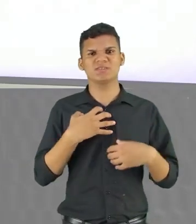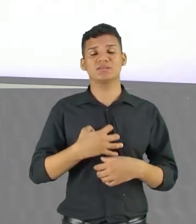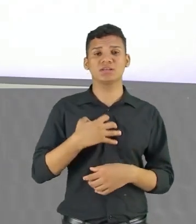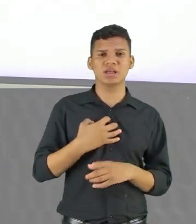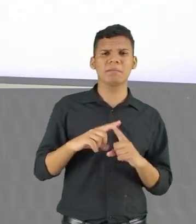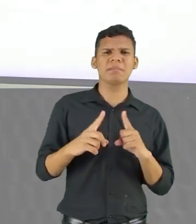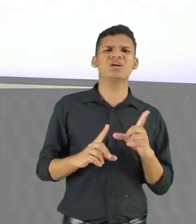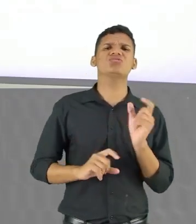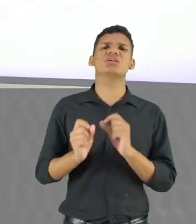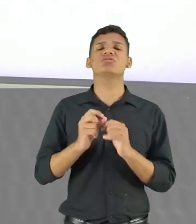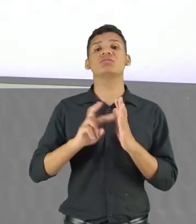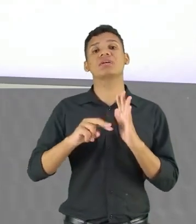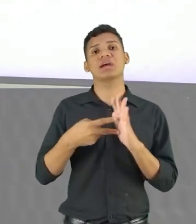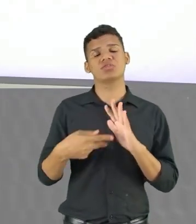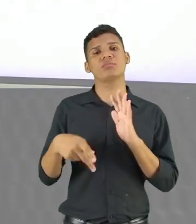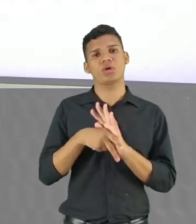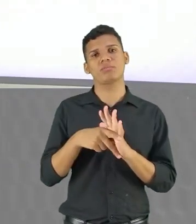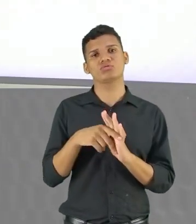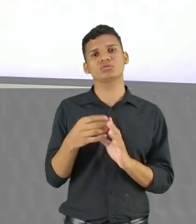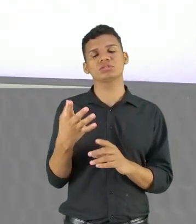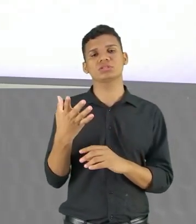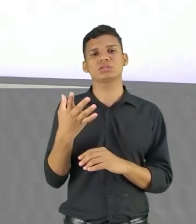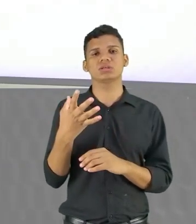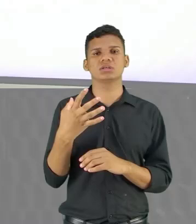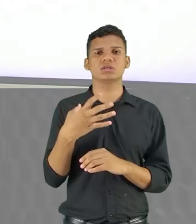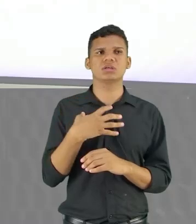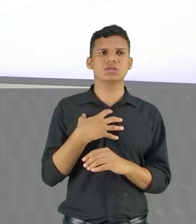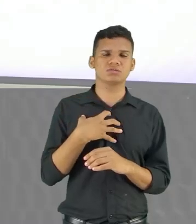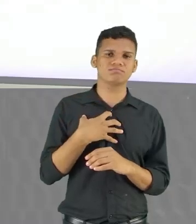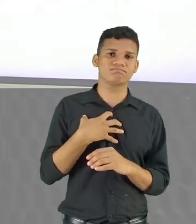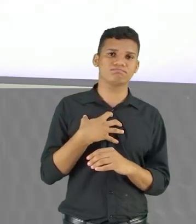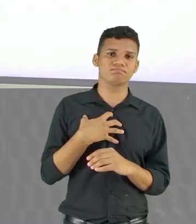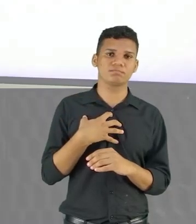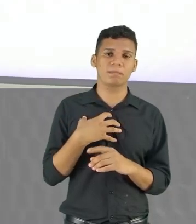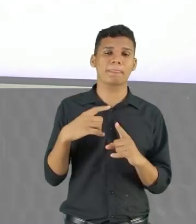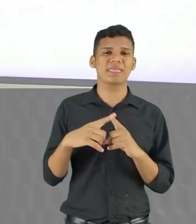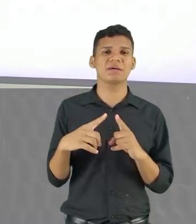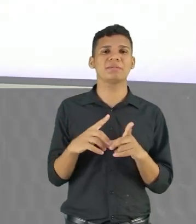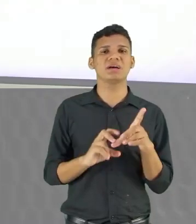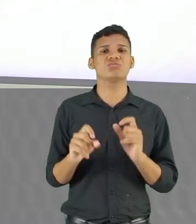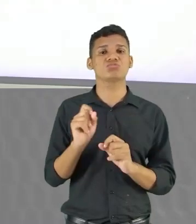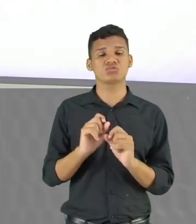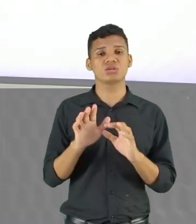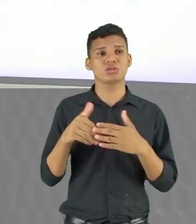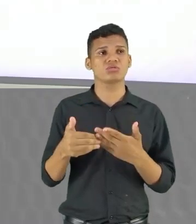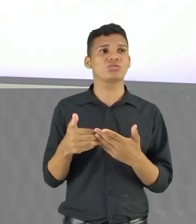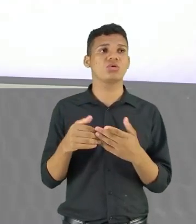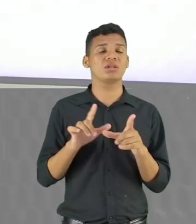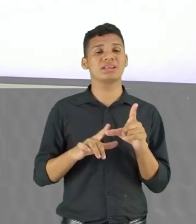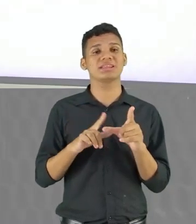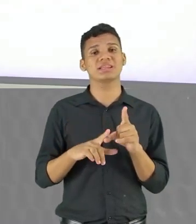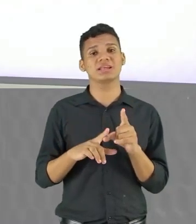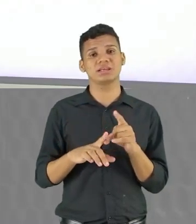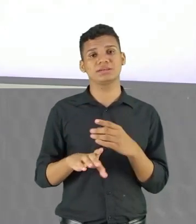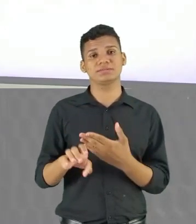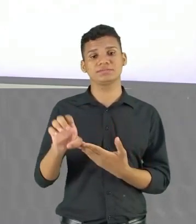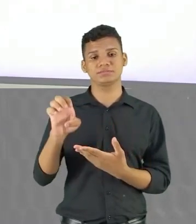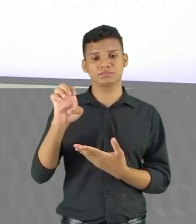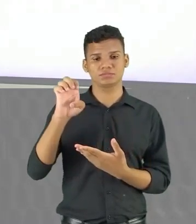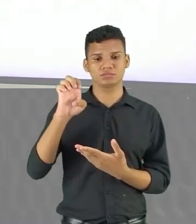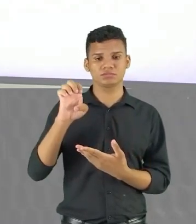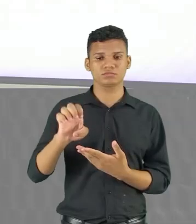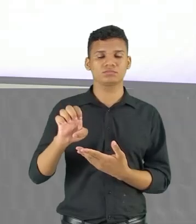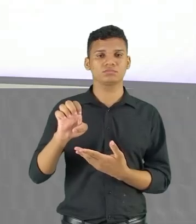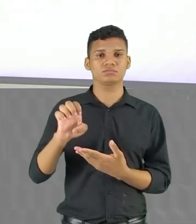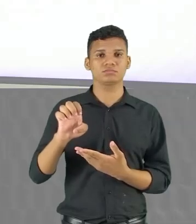efeito De sentido Quando a gente faz A leitura do texto Do poema Ou letra E Disponibilidade Para a exploração Do